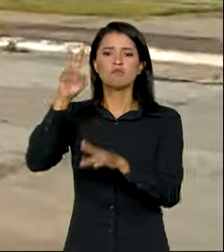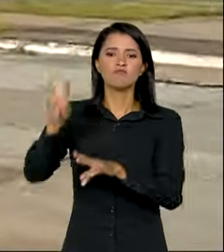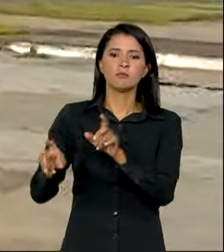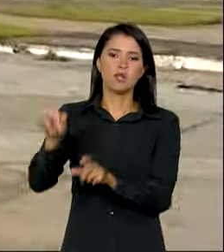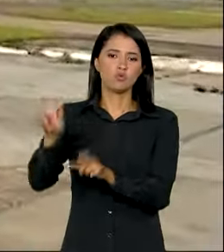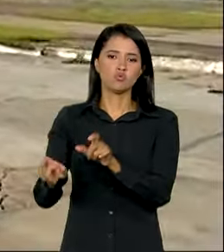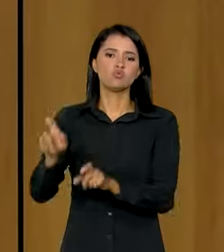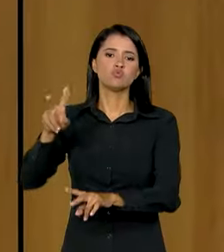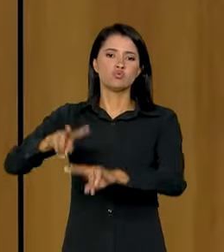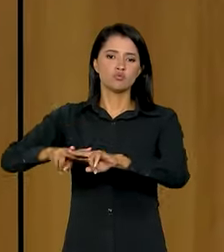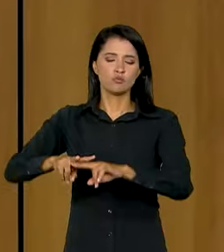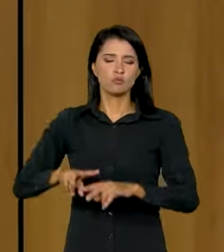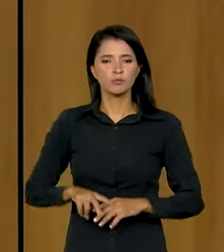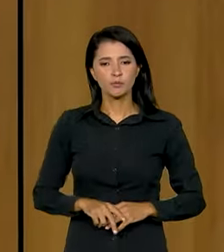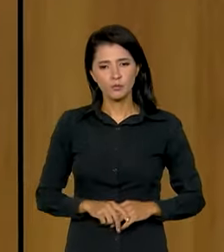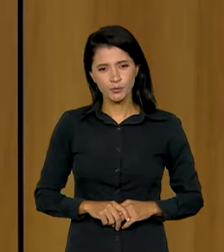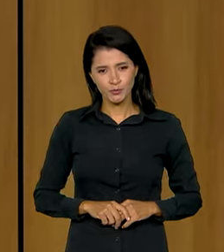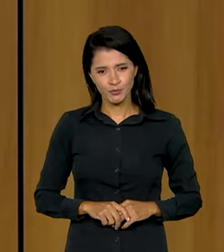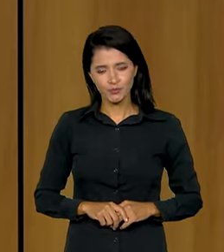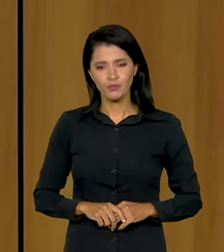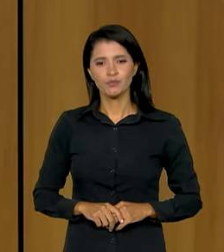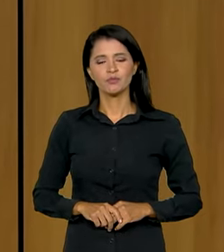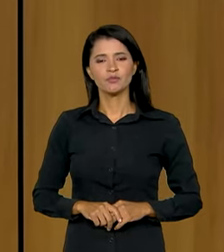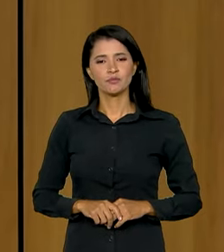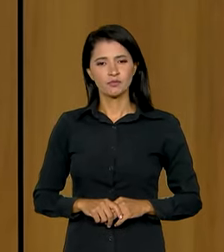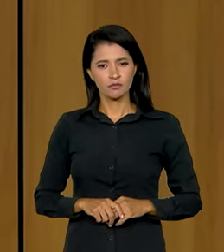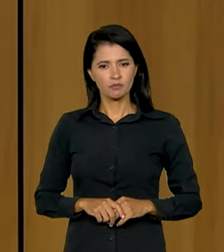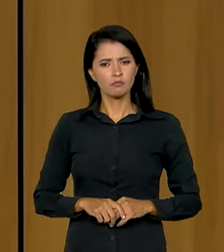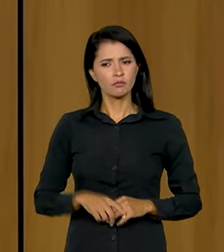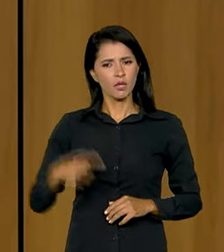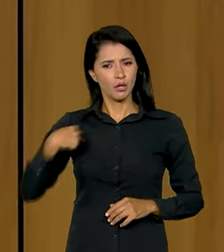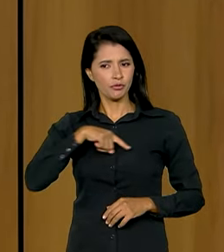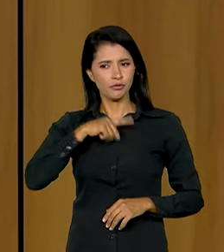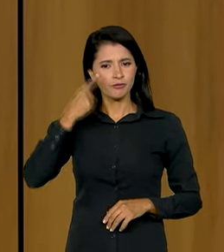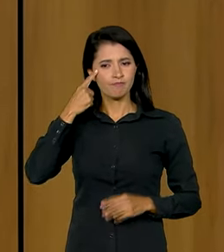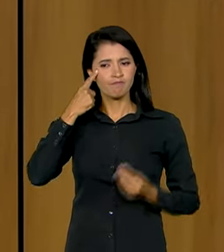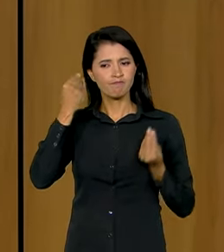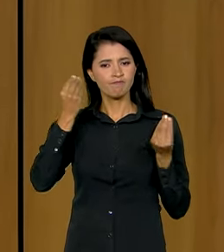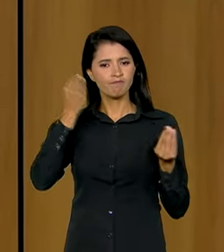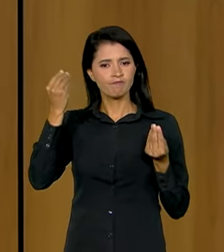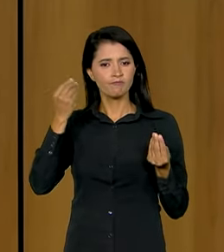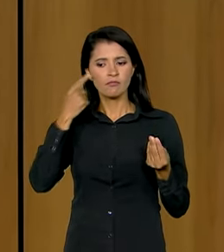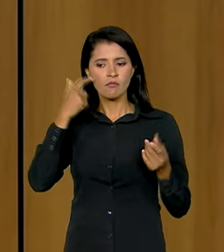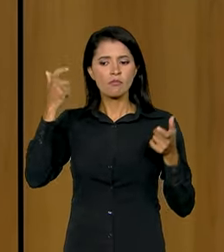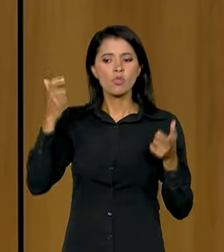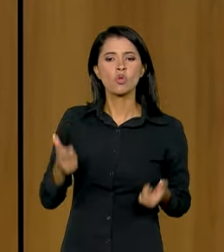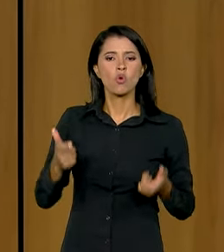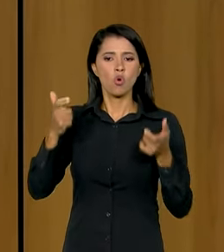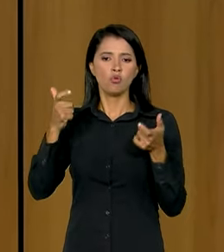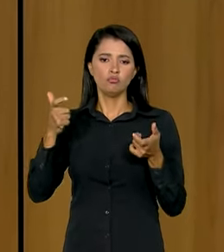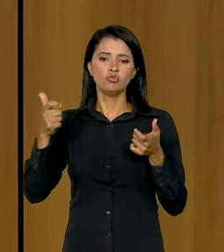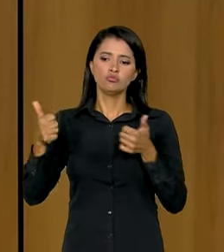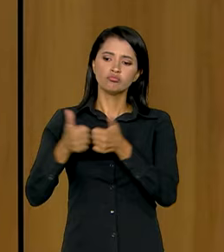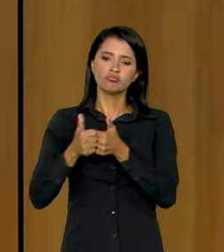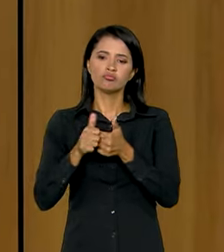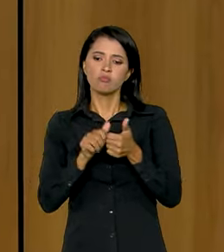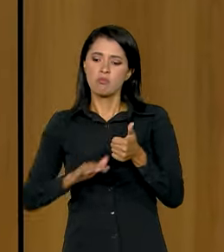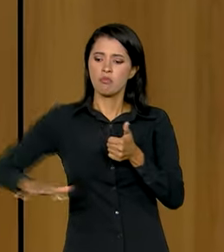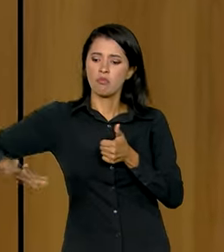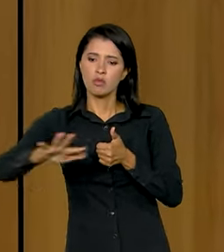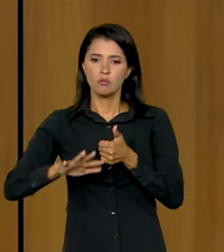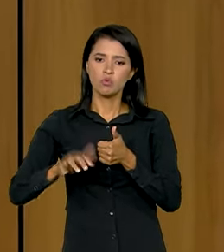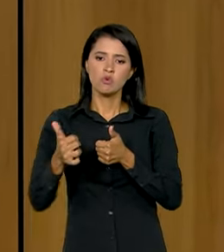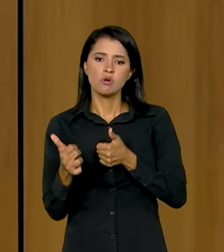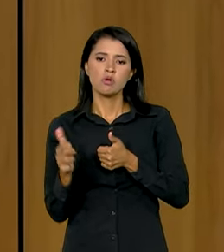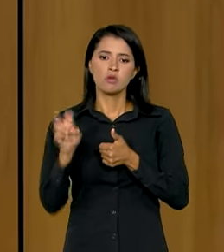fugitivos. Que estão, imaginamos nós, localizados num perímetro de cerca de